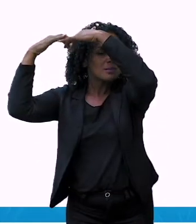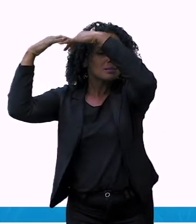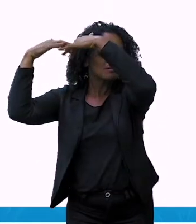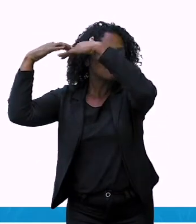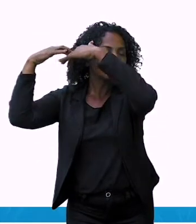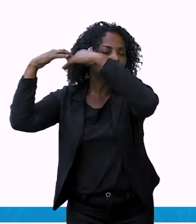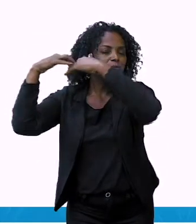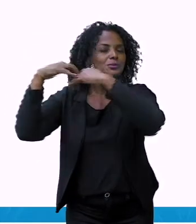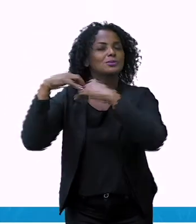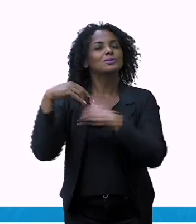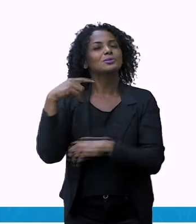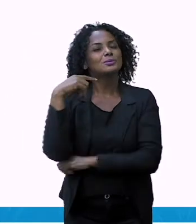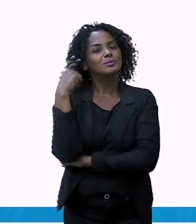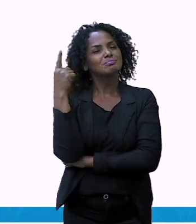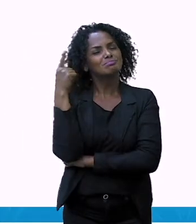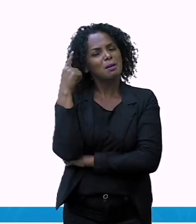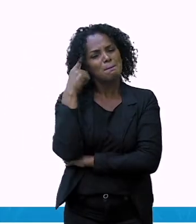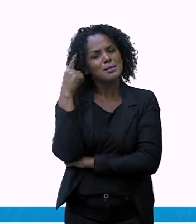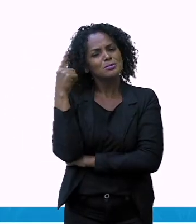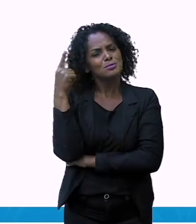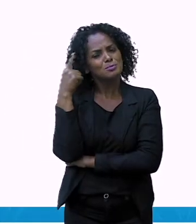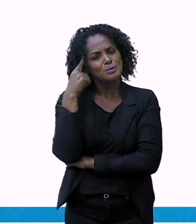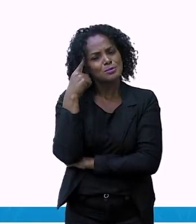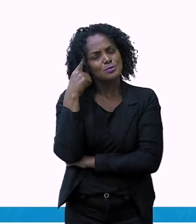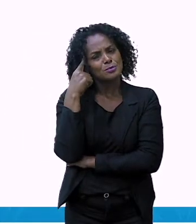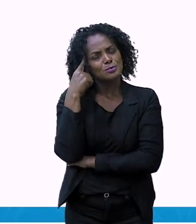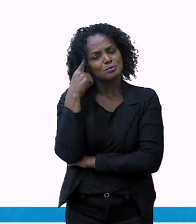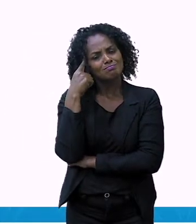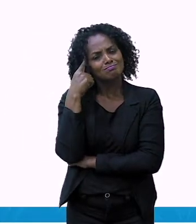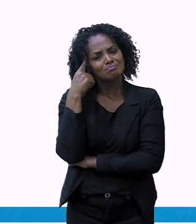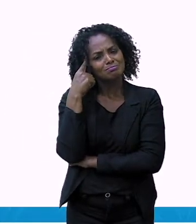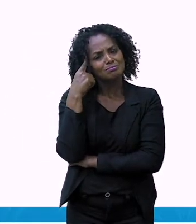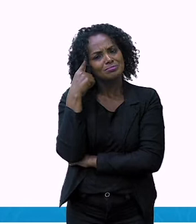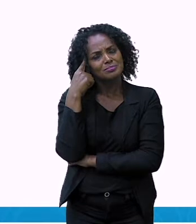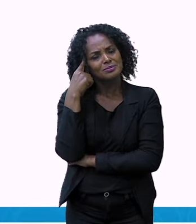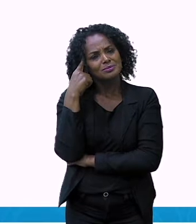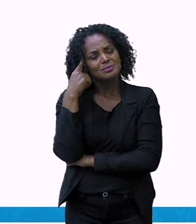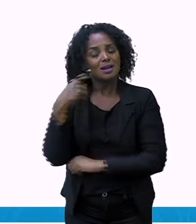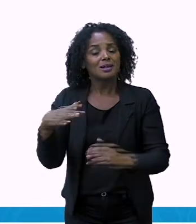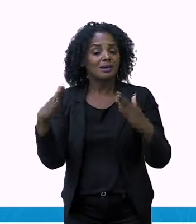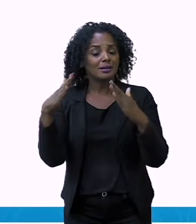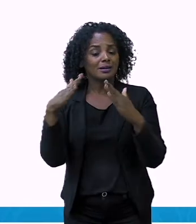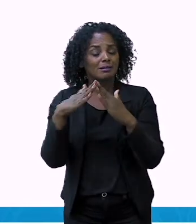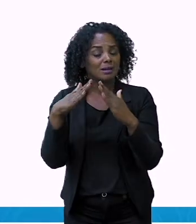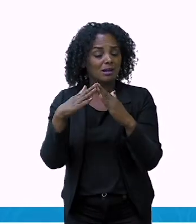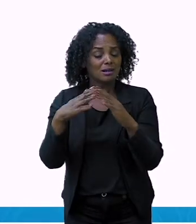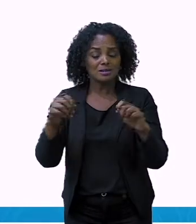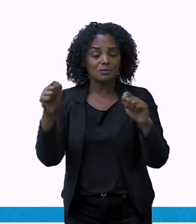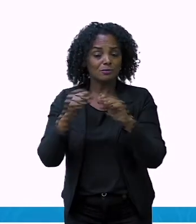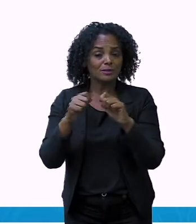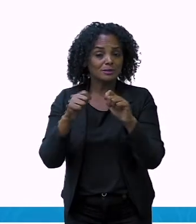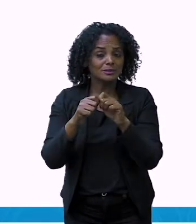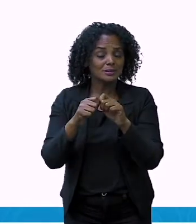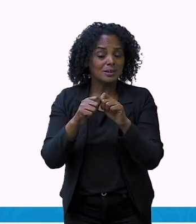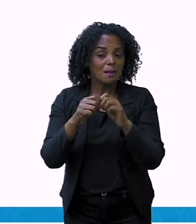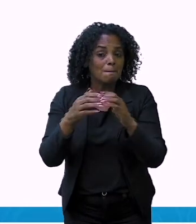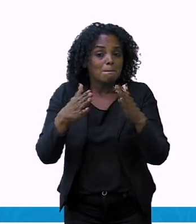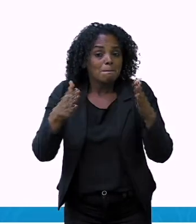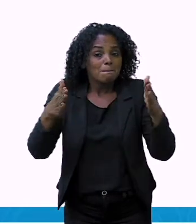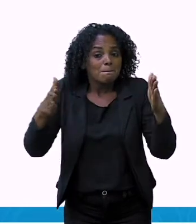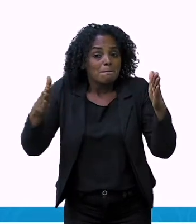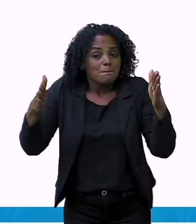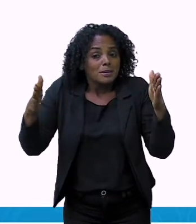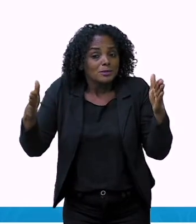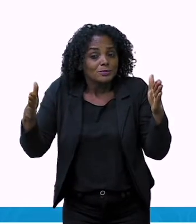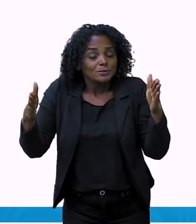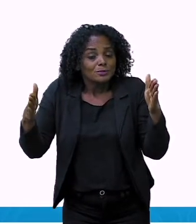de muito pensar, disse, Talvez seja melhor fazer uma casa maior. Será